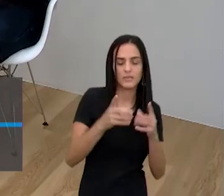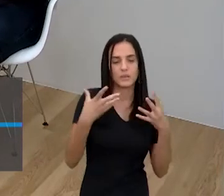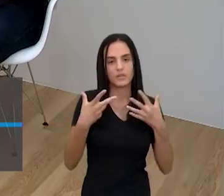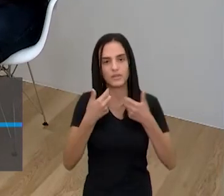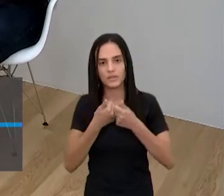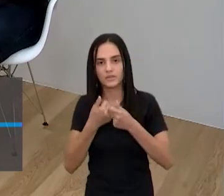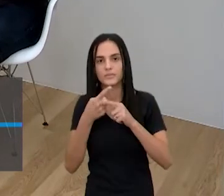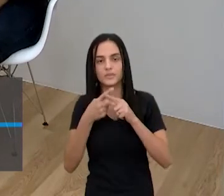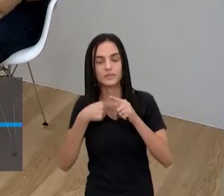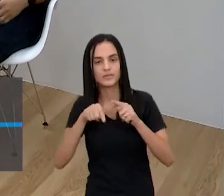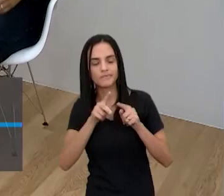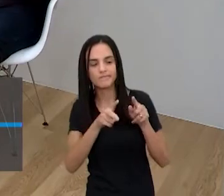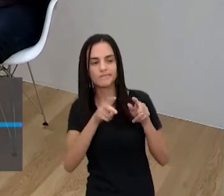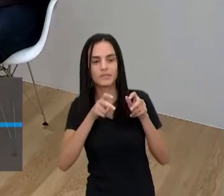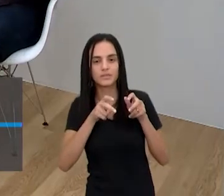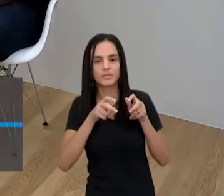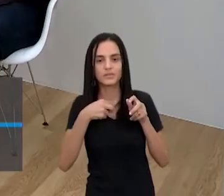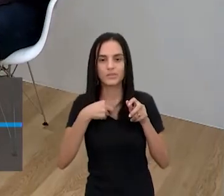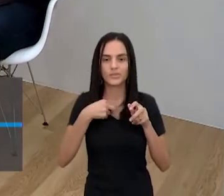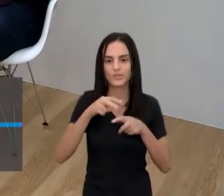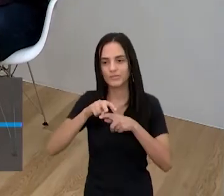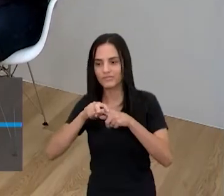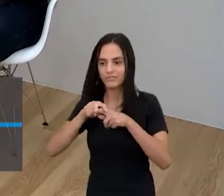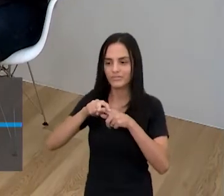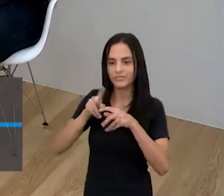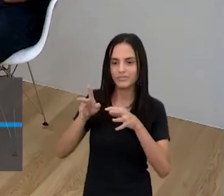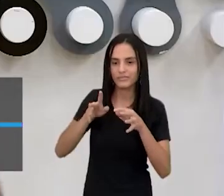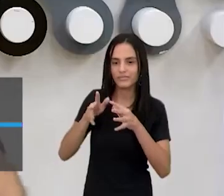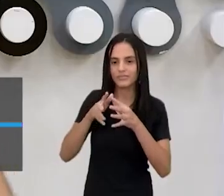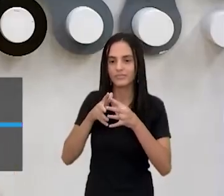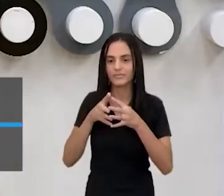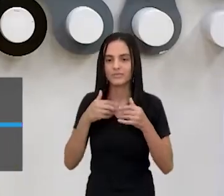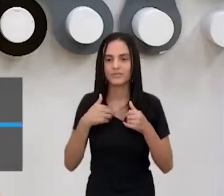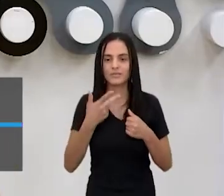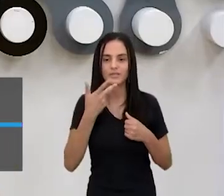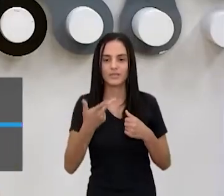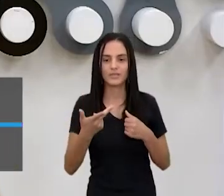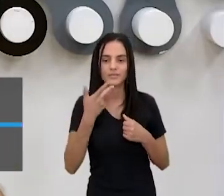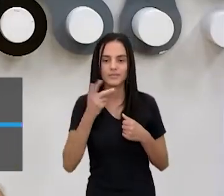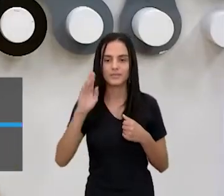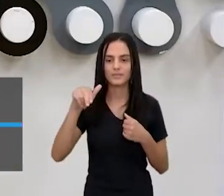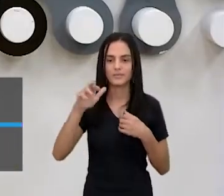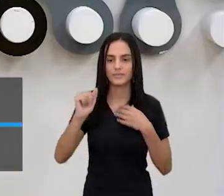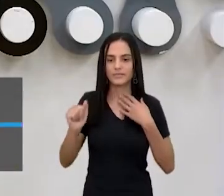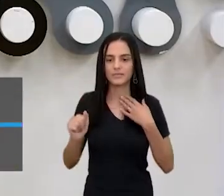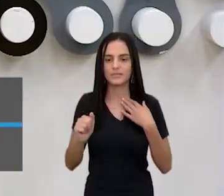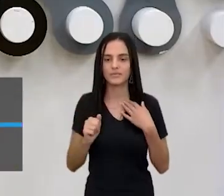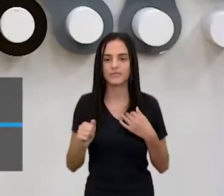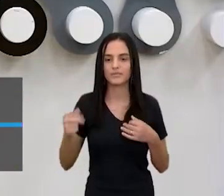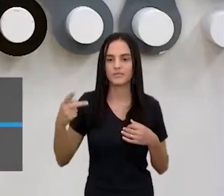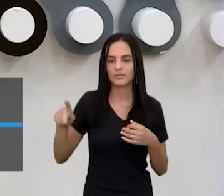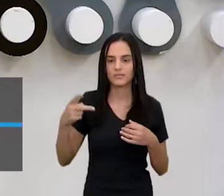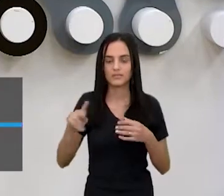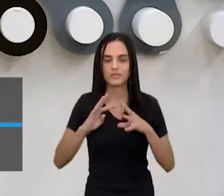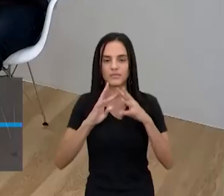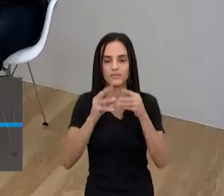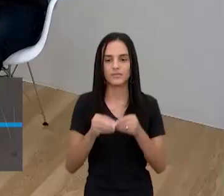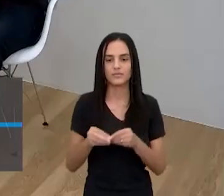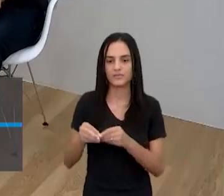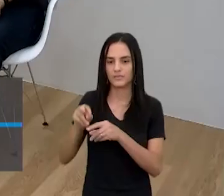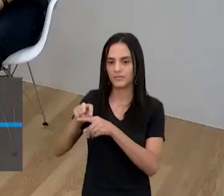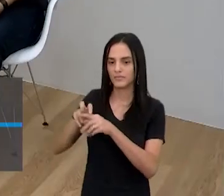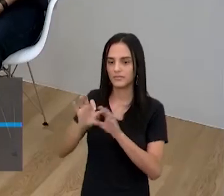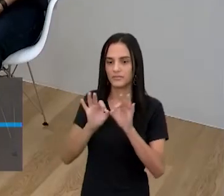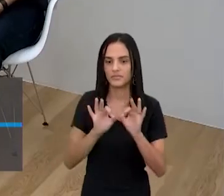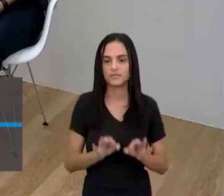maravilhosa, porque a gente percebe. Olha, eu tô todo desengonçado aqui. Eu, falando com o Bruno, eu tô todo torto na cadeira e tal. E ele todo, acho que eu tenho